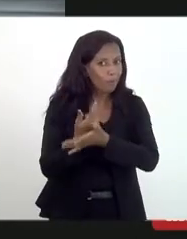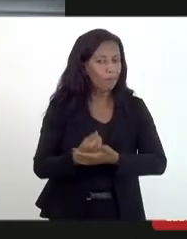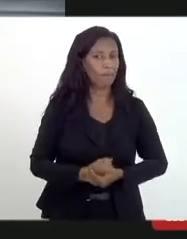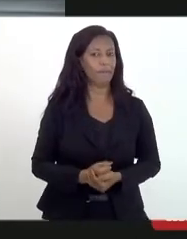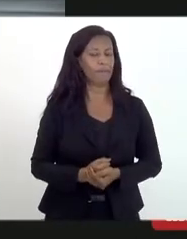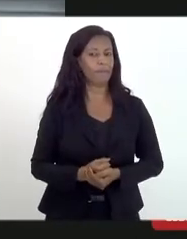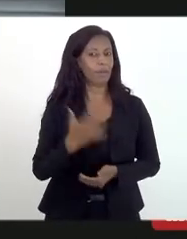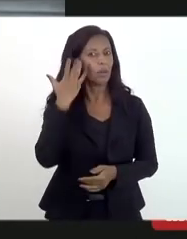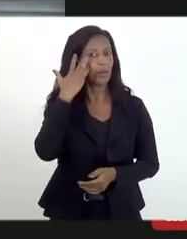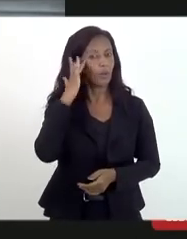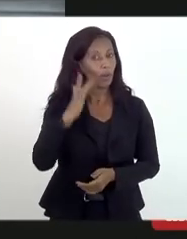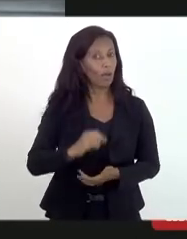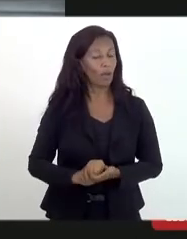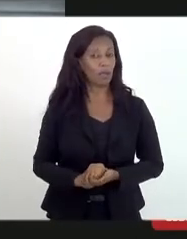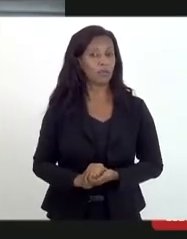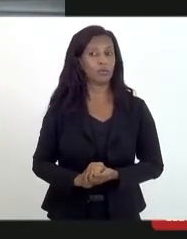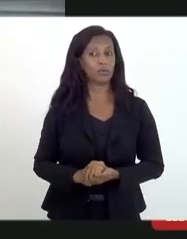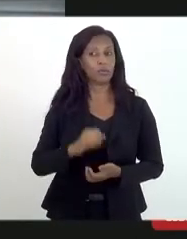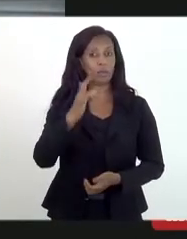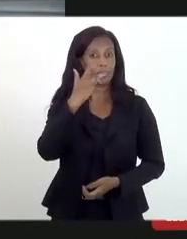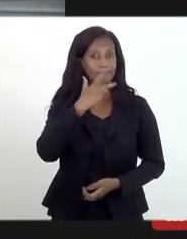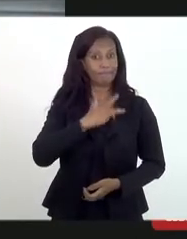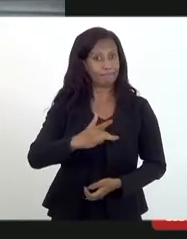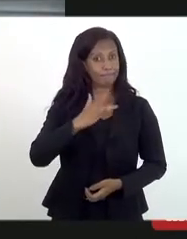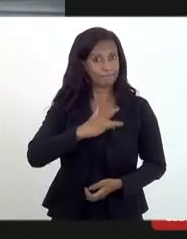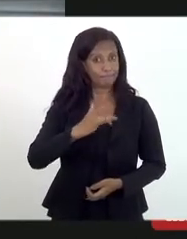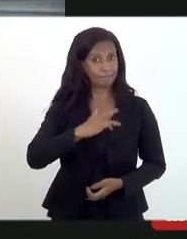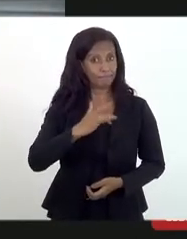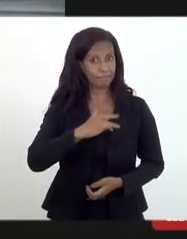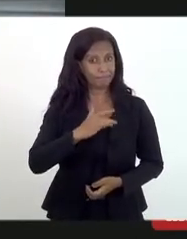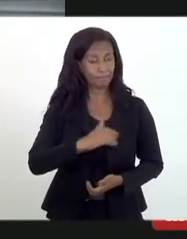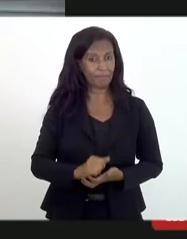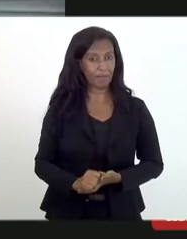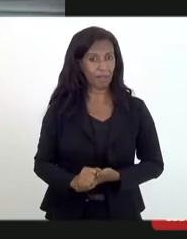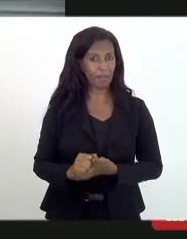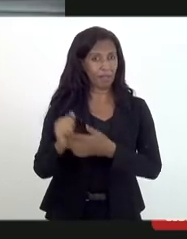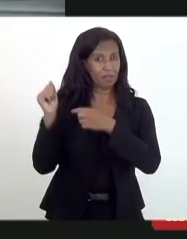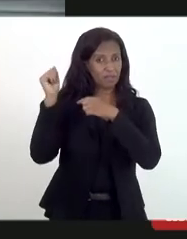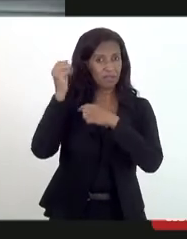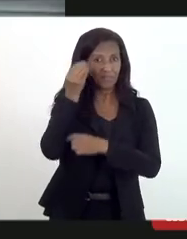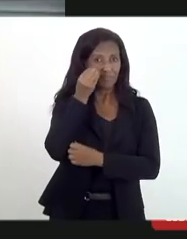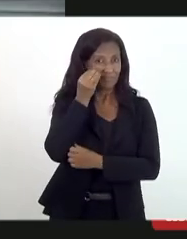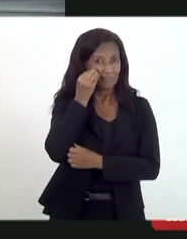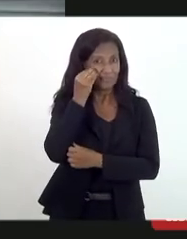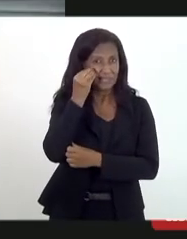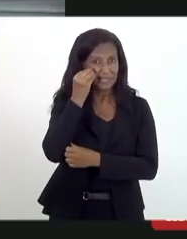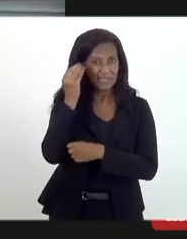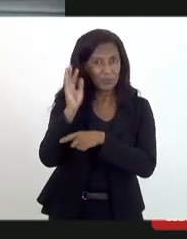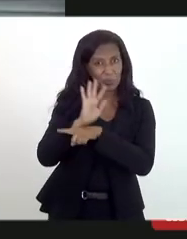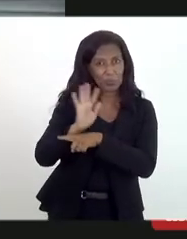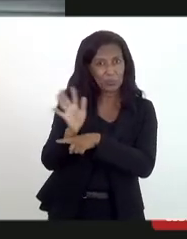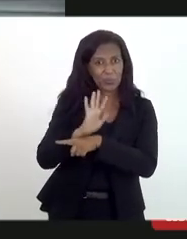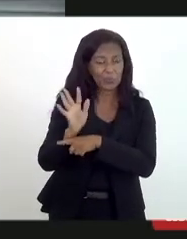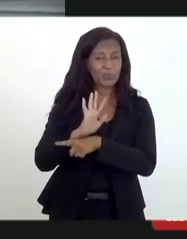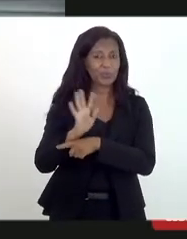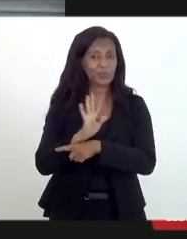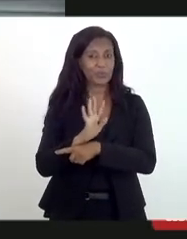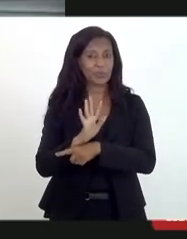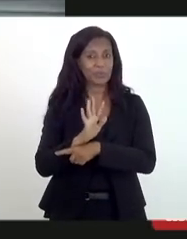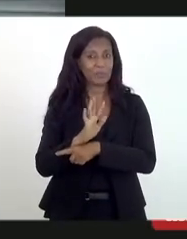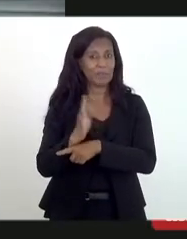Então, eu acho aqui que é lamentável essas cenas que acabamos de assistir, mas que